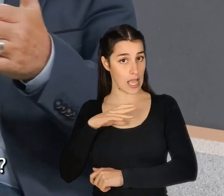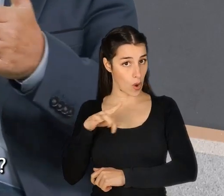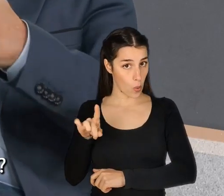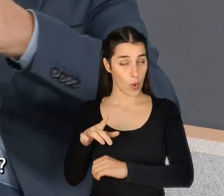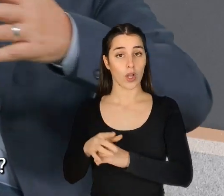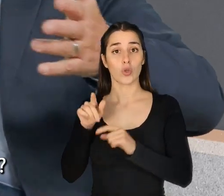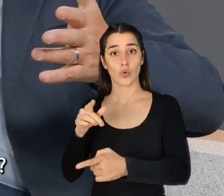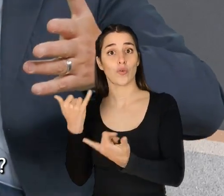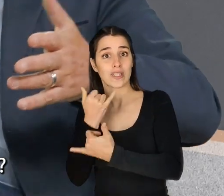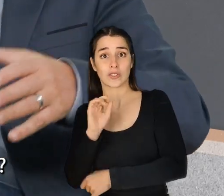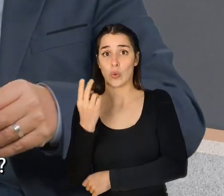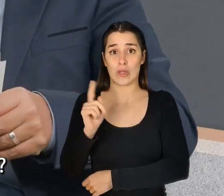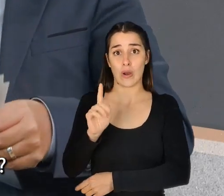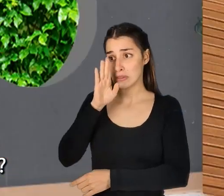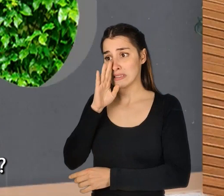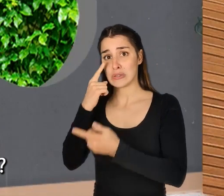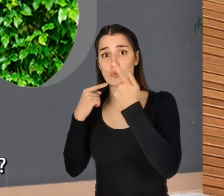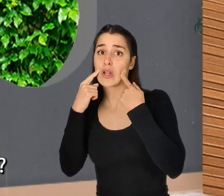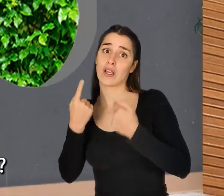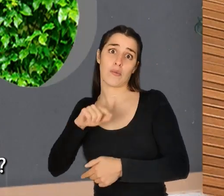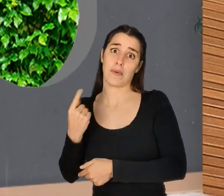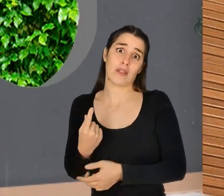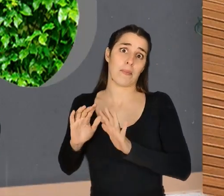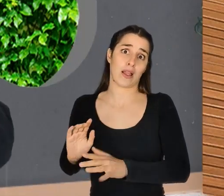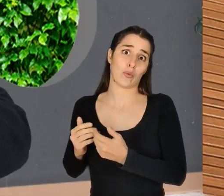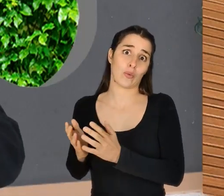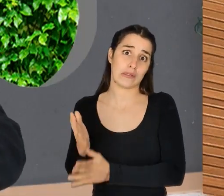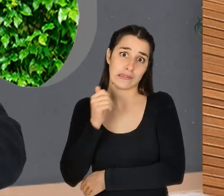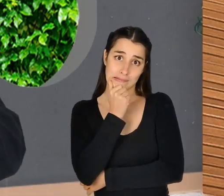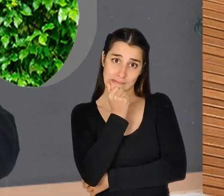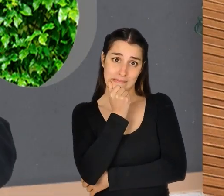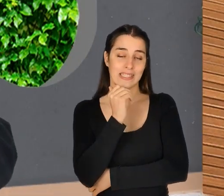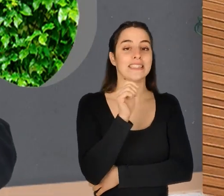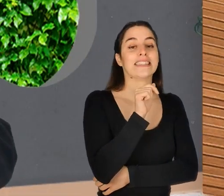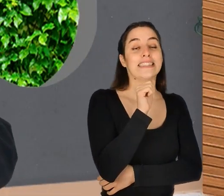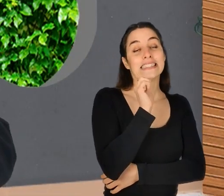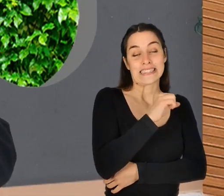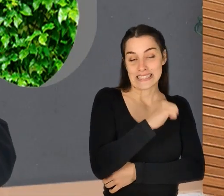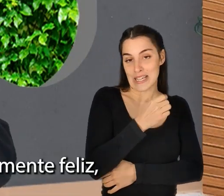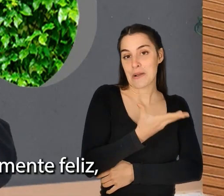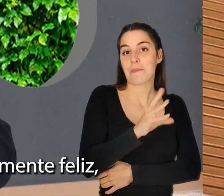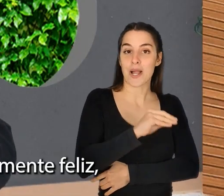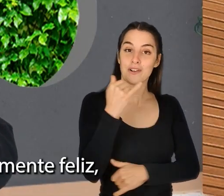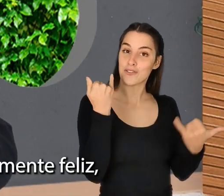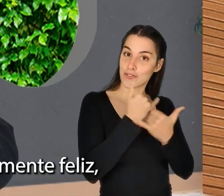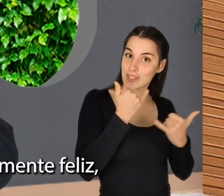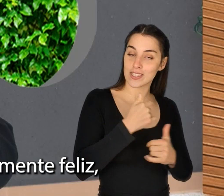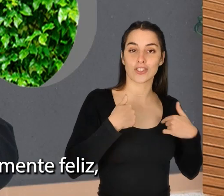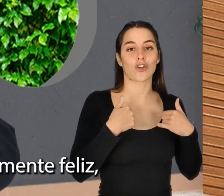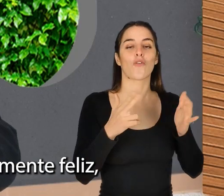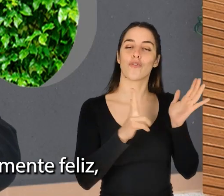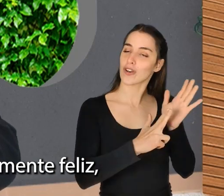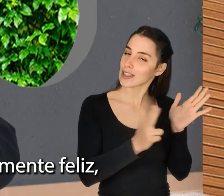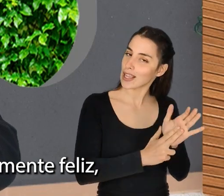começares a chorar, temos que parar isto tudo e cancelar já, não é? Olha, mais do que estar feliz, eu hoje considero-me um homem